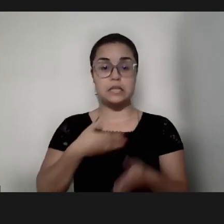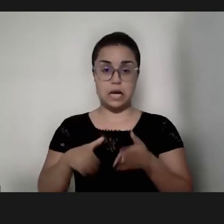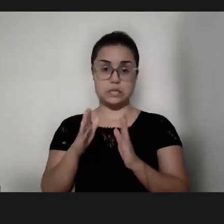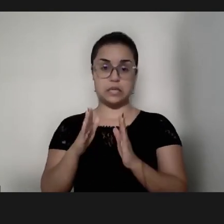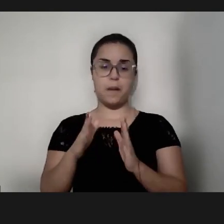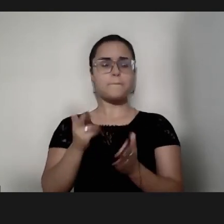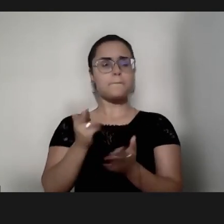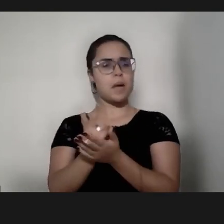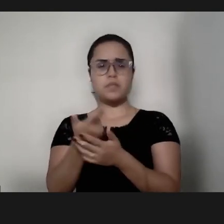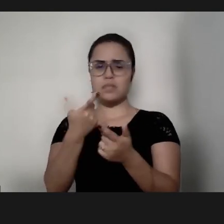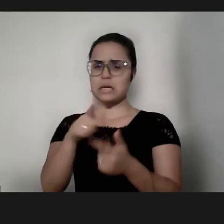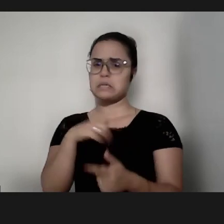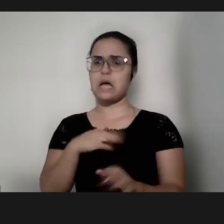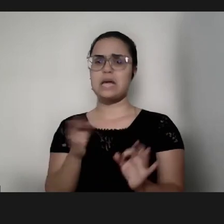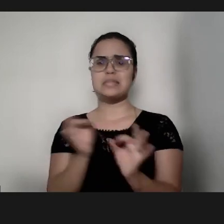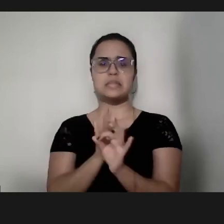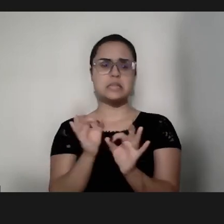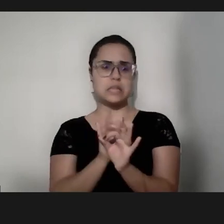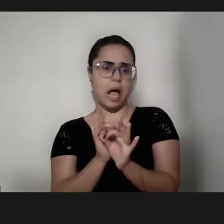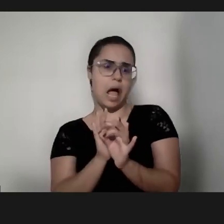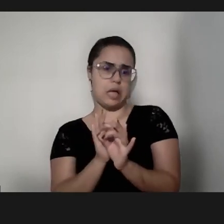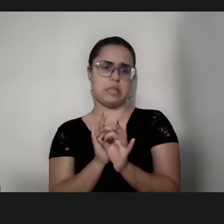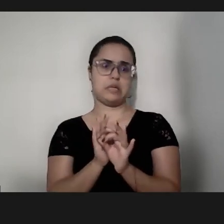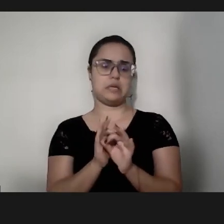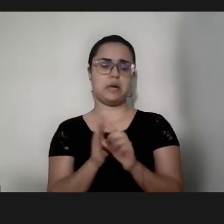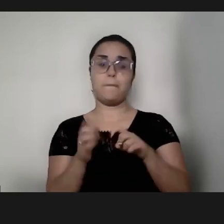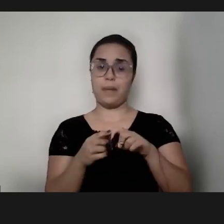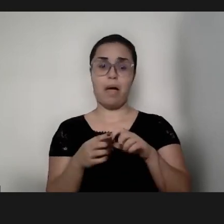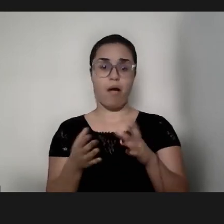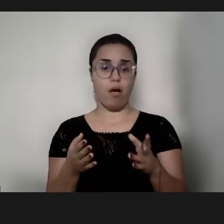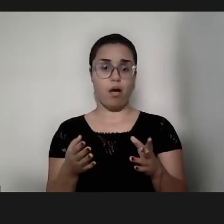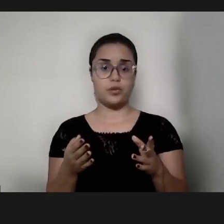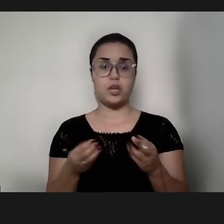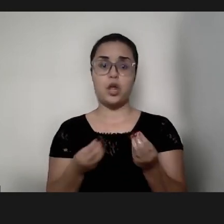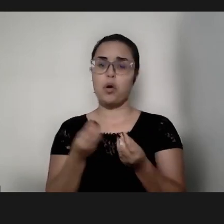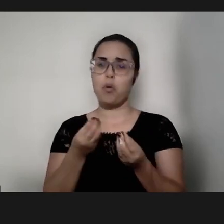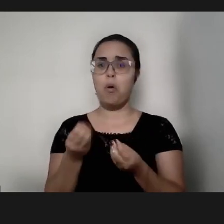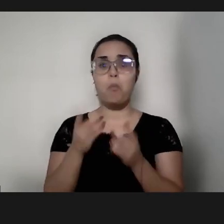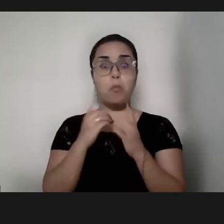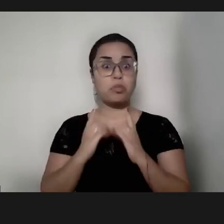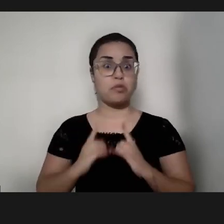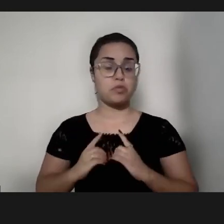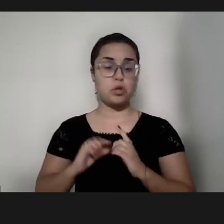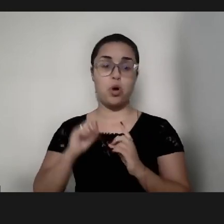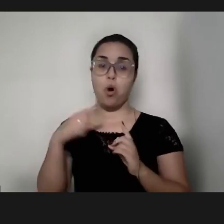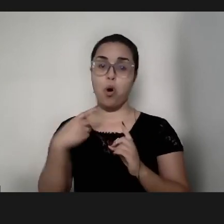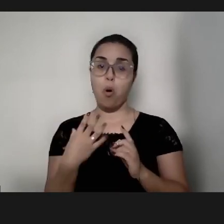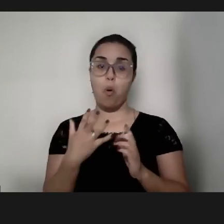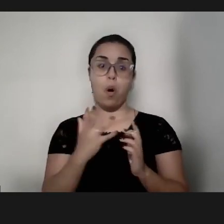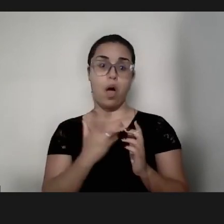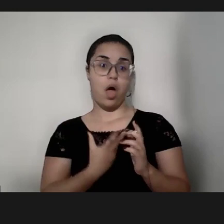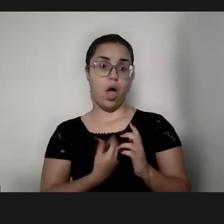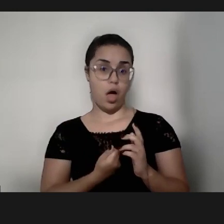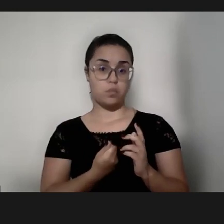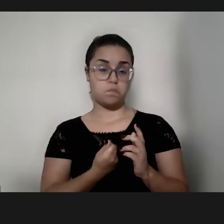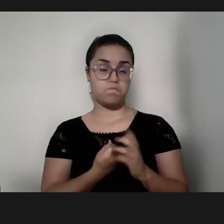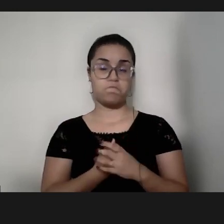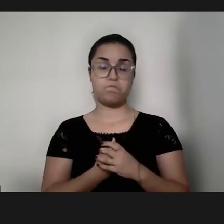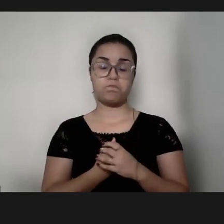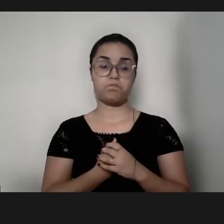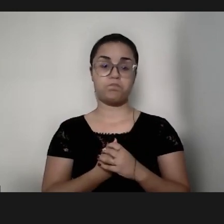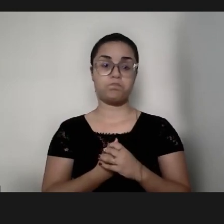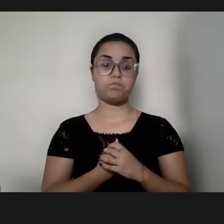ter um diagnóstico como uma deficiência ou um transtorno, a minha filha